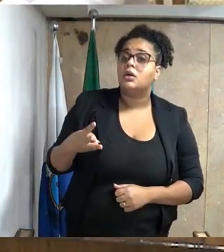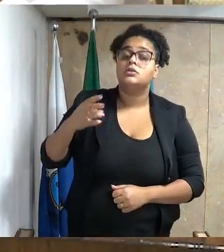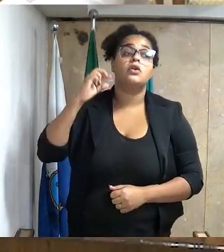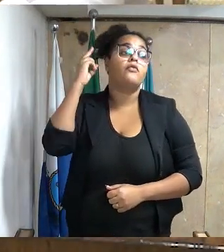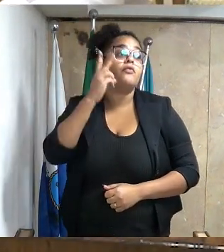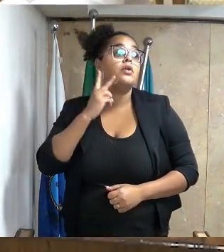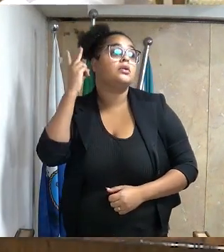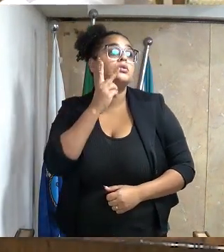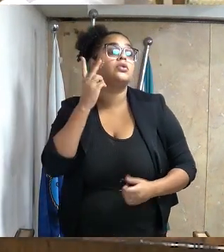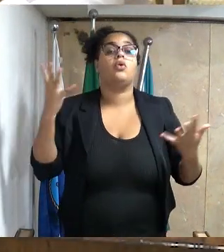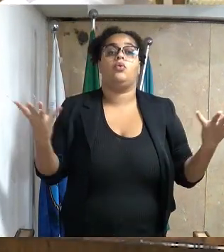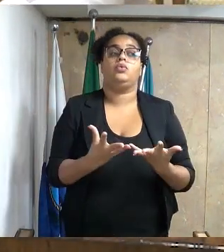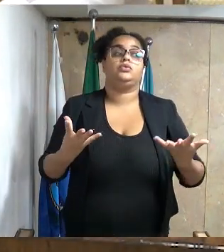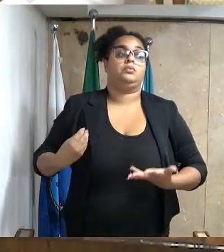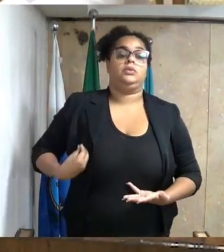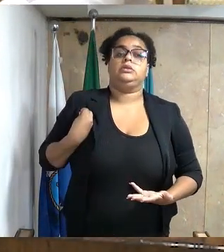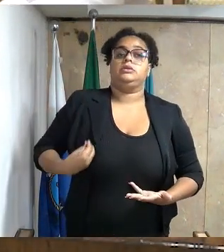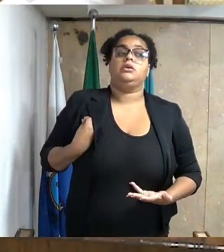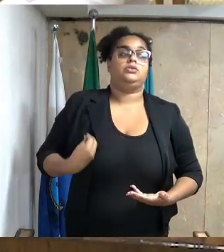presentes, senhor presidente.